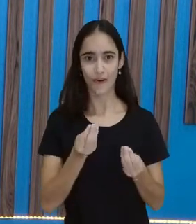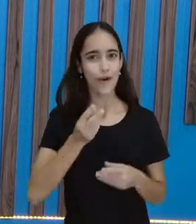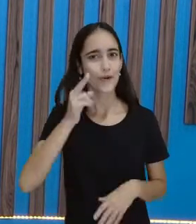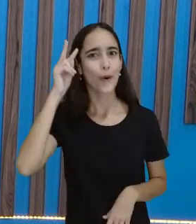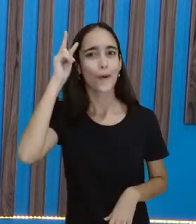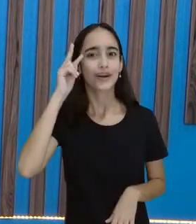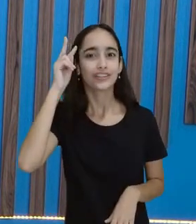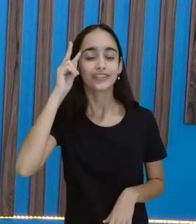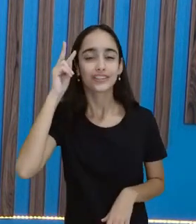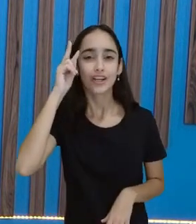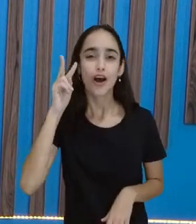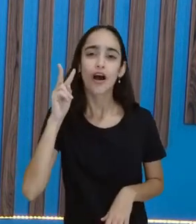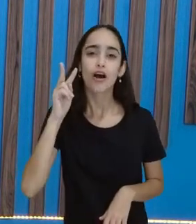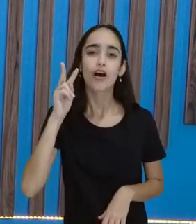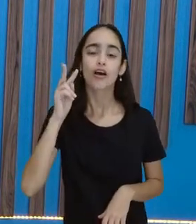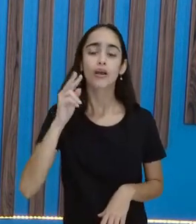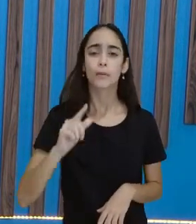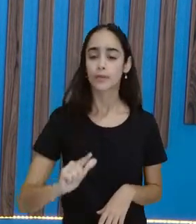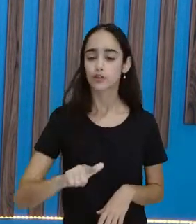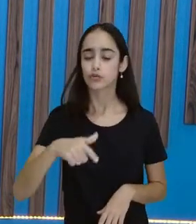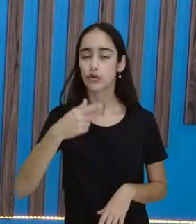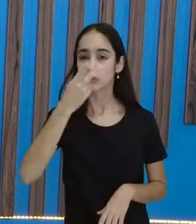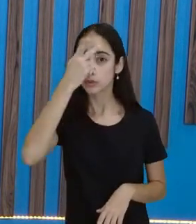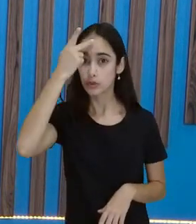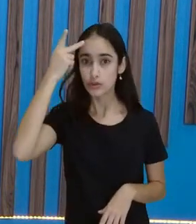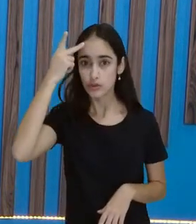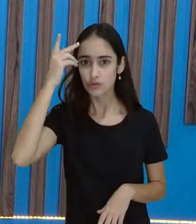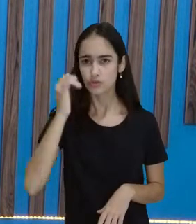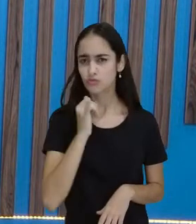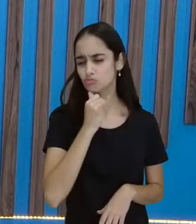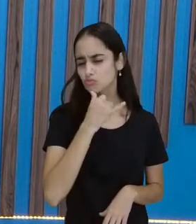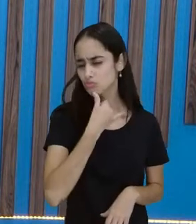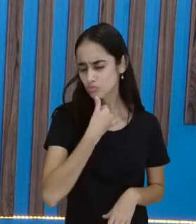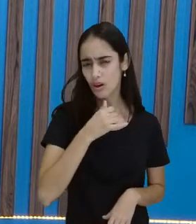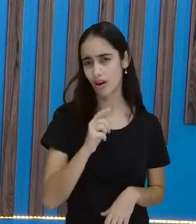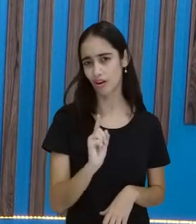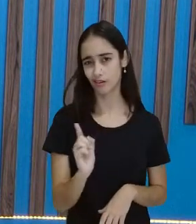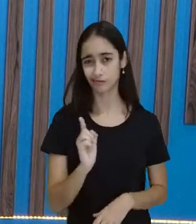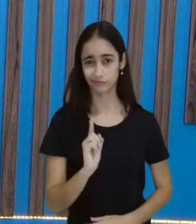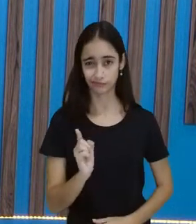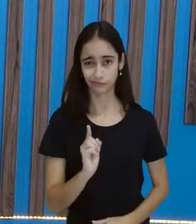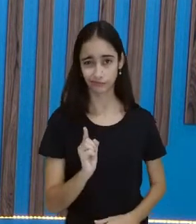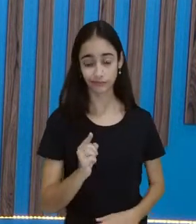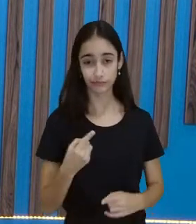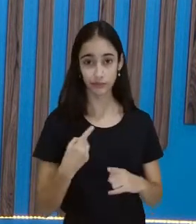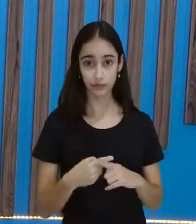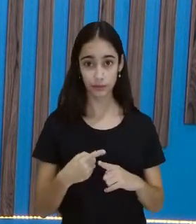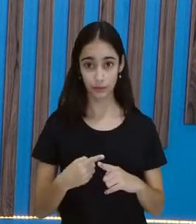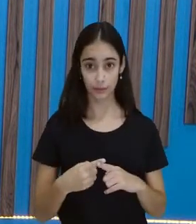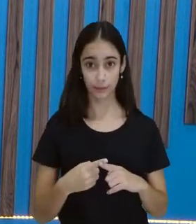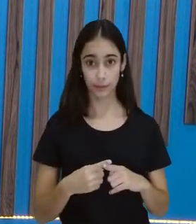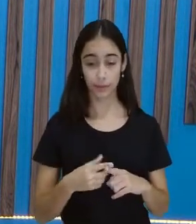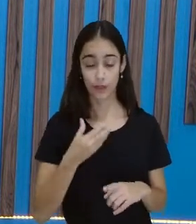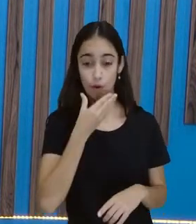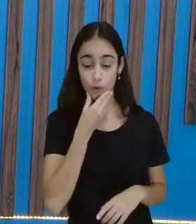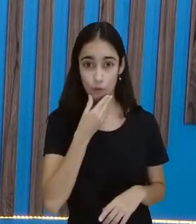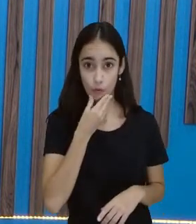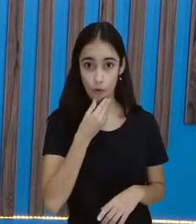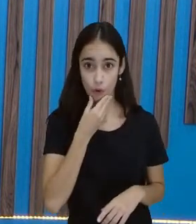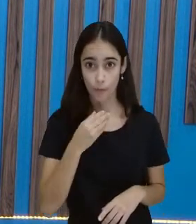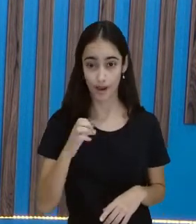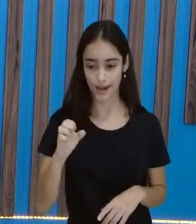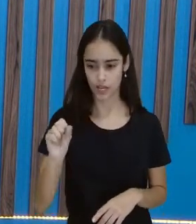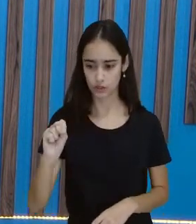para não magoar ninguém. Porque como ele era escravo, se ele contasse, se ele desse uma lição de moral em algum